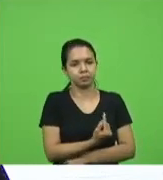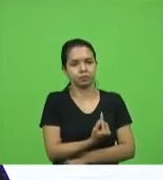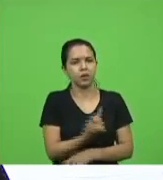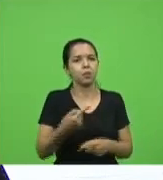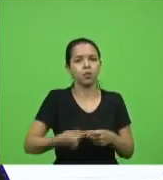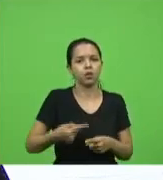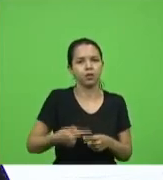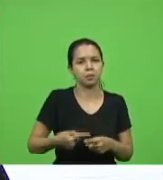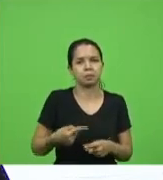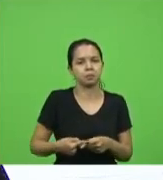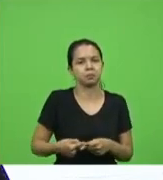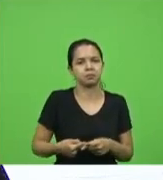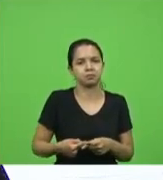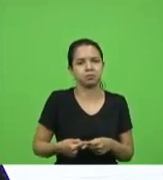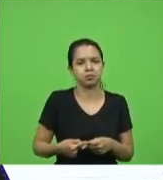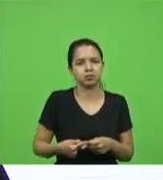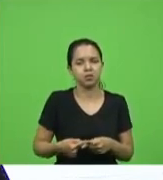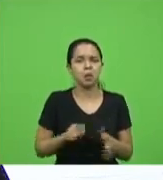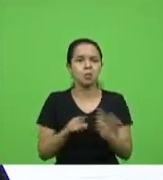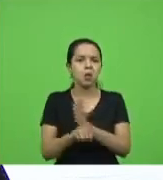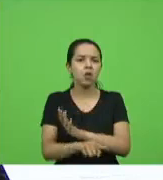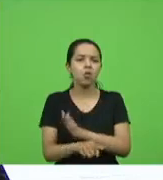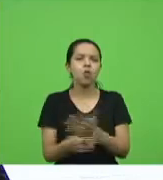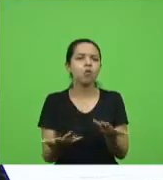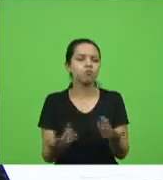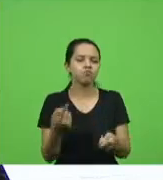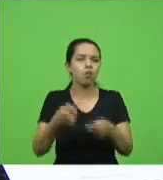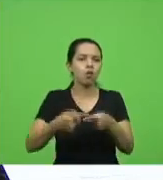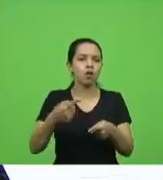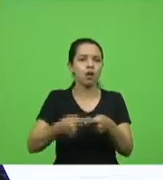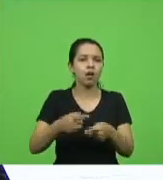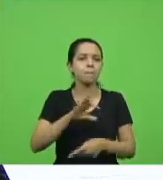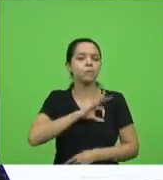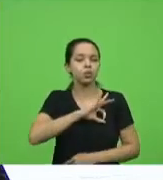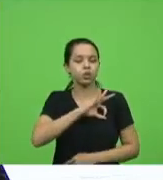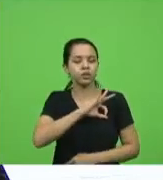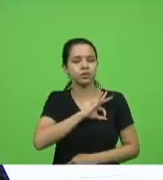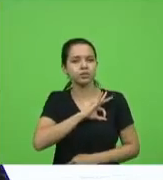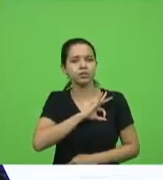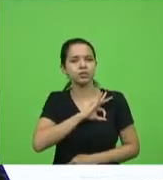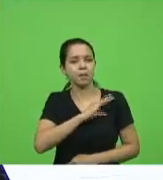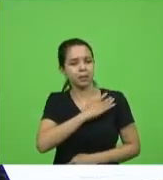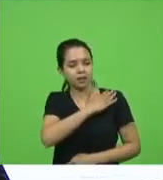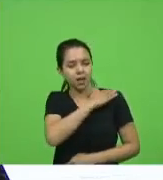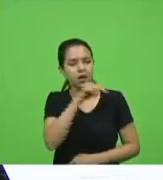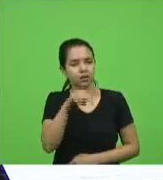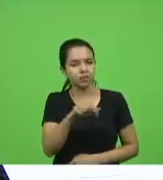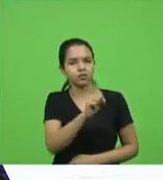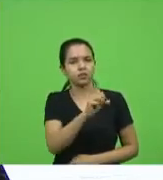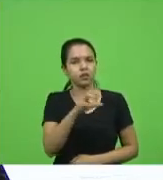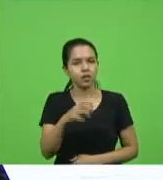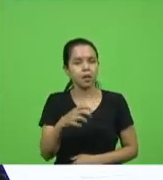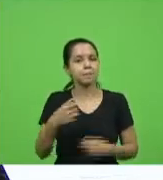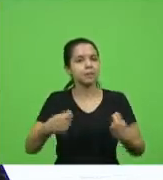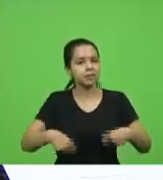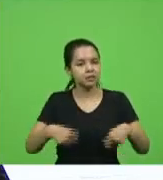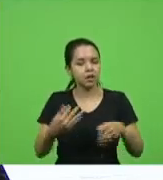a grande pergunta é por que a polícia militar de Santa Catarina precisa